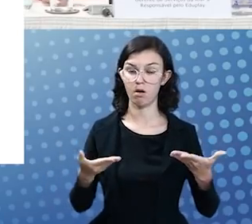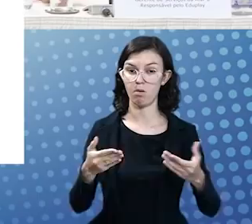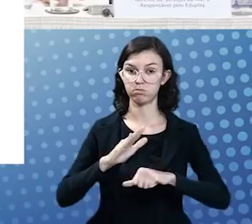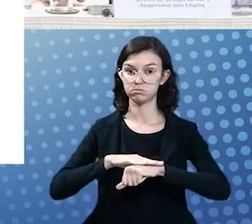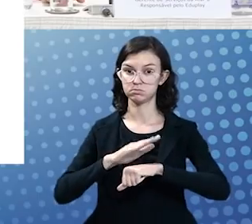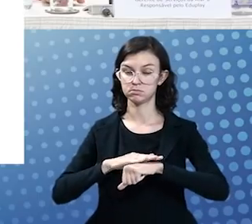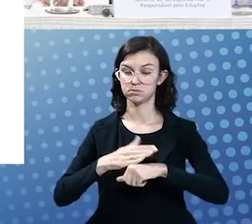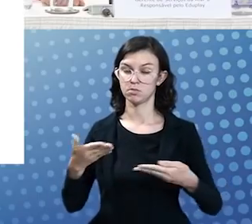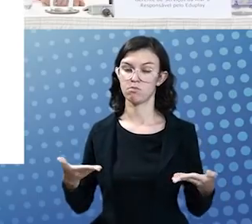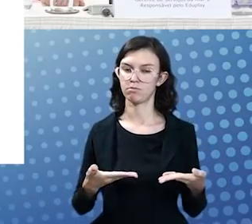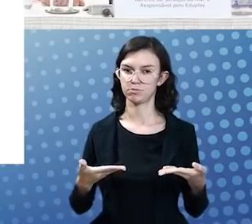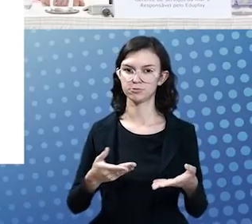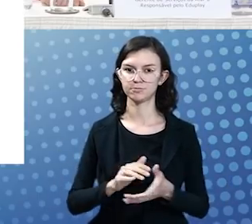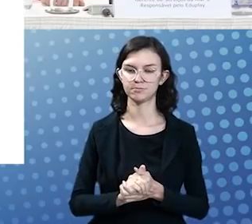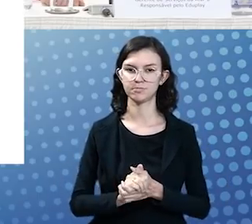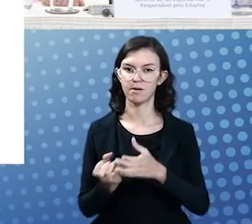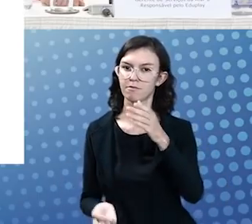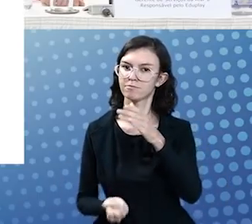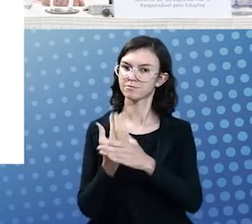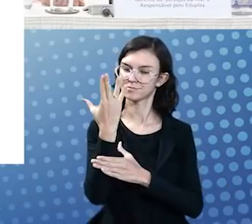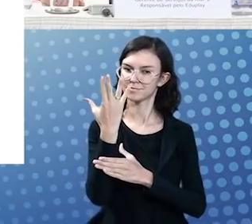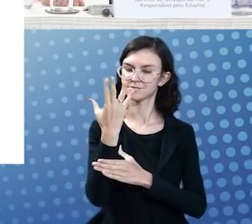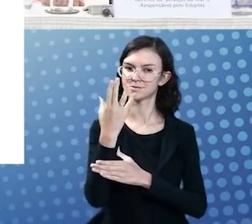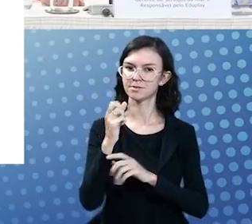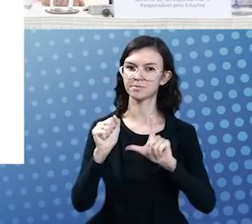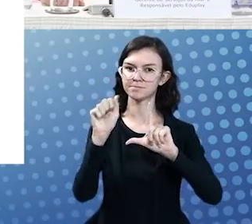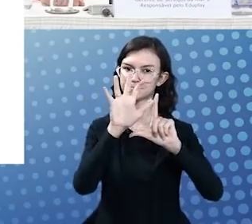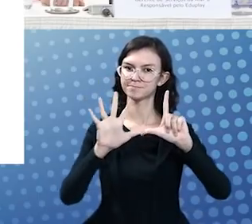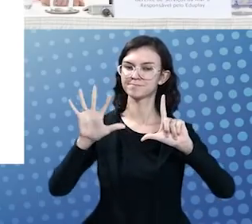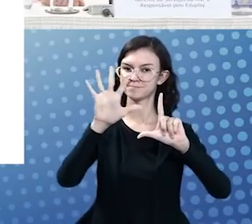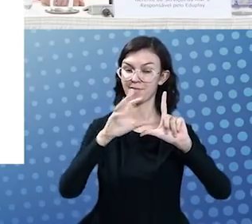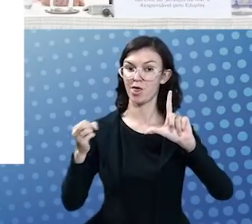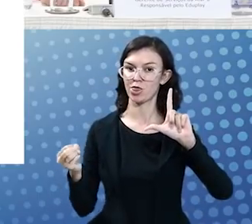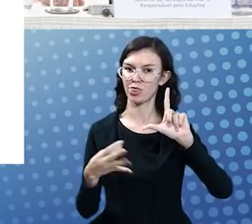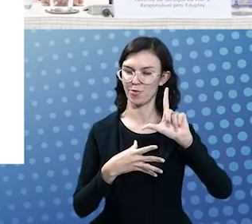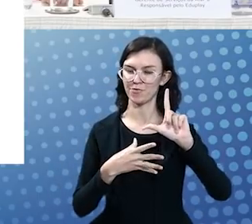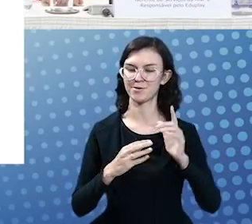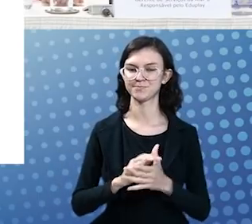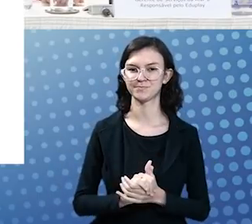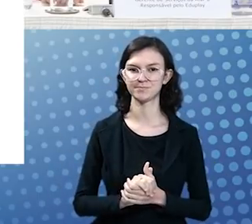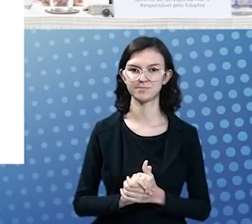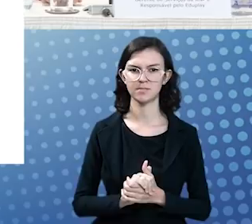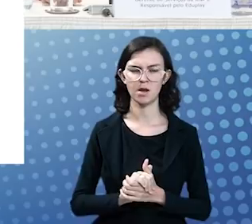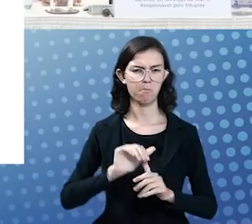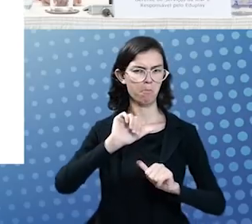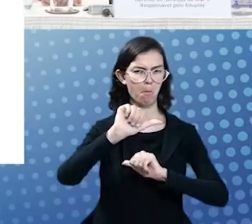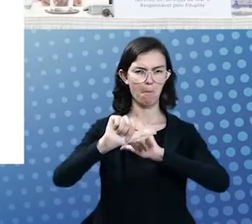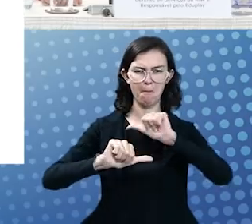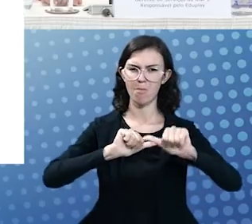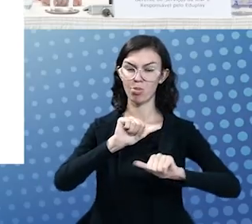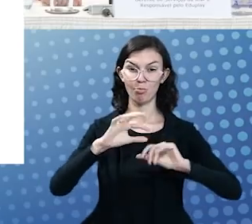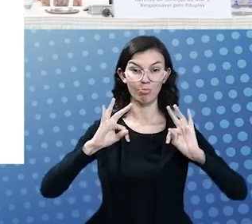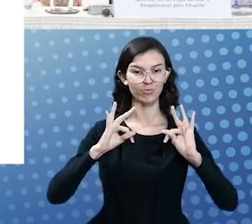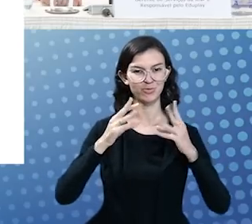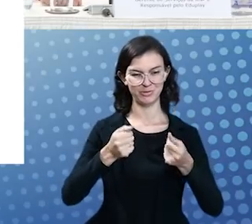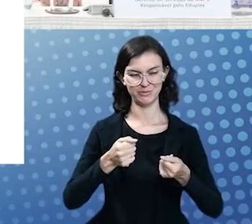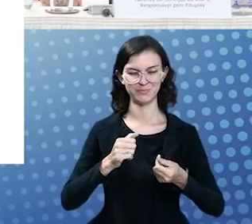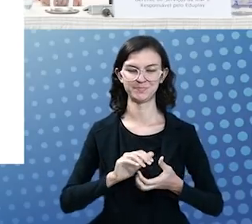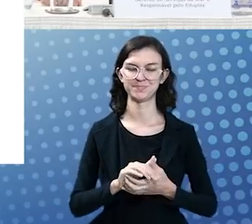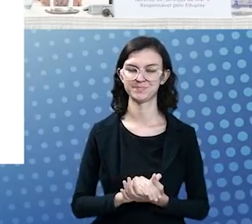chegarmos nesse momento de hoje, de lançamento dessa nova plataforma, completamente reformulada.